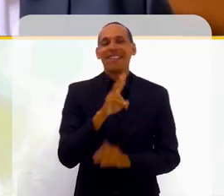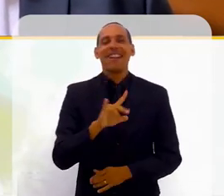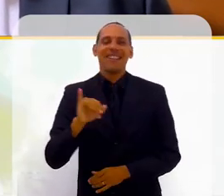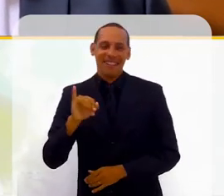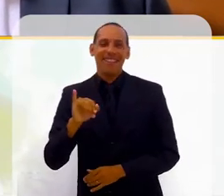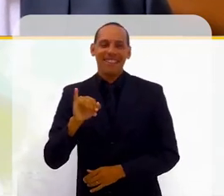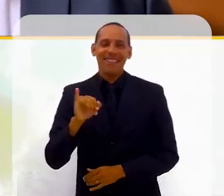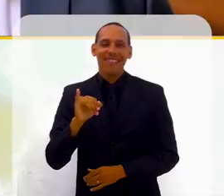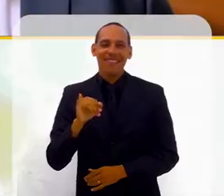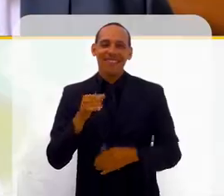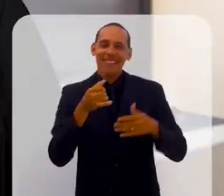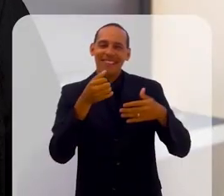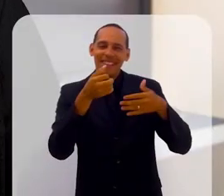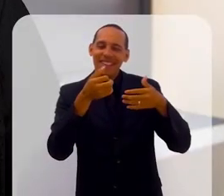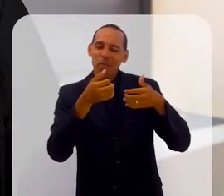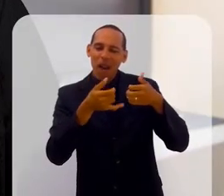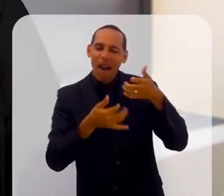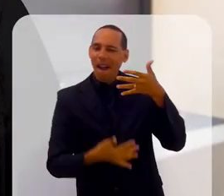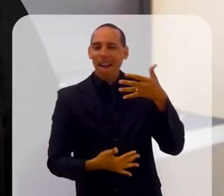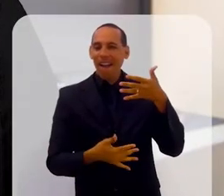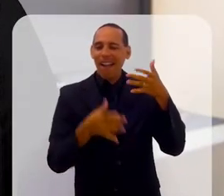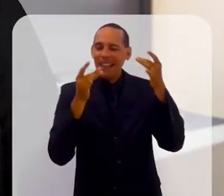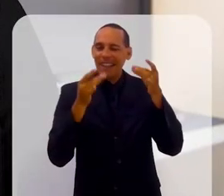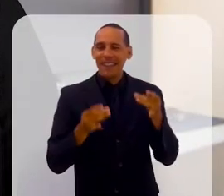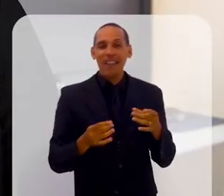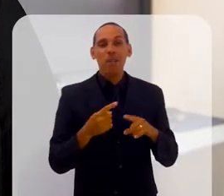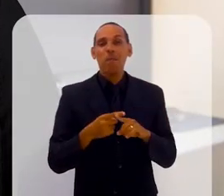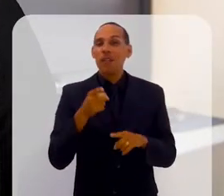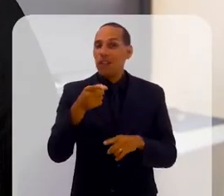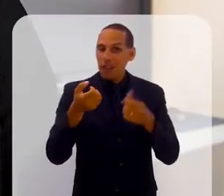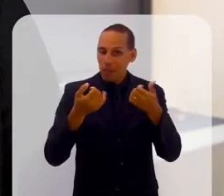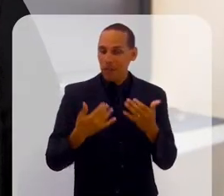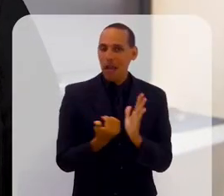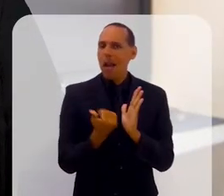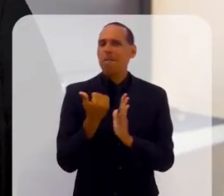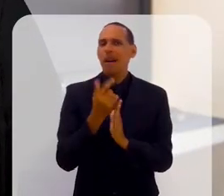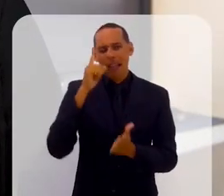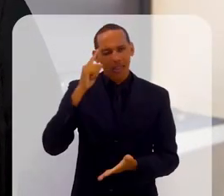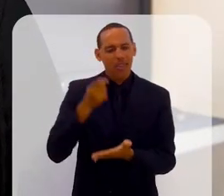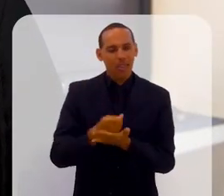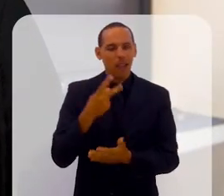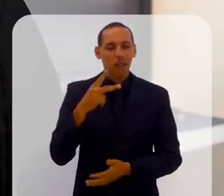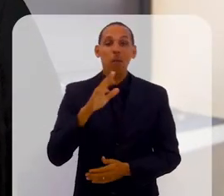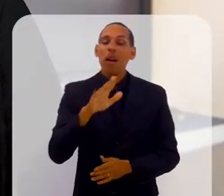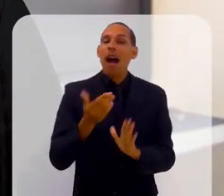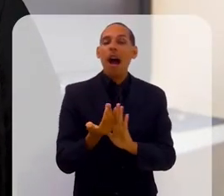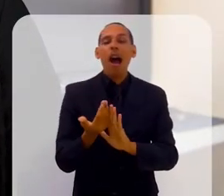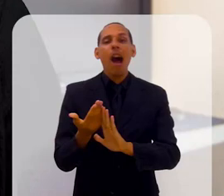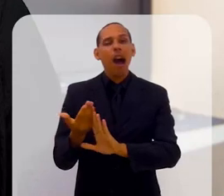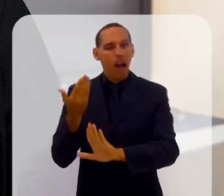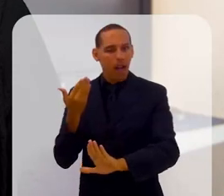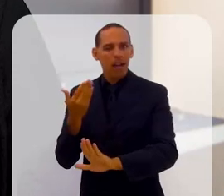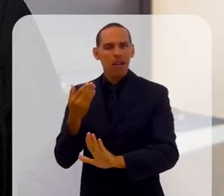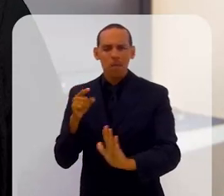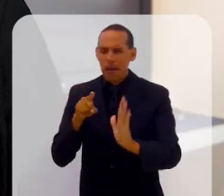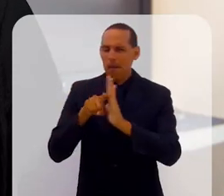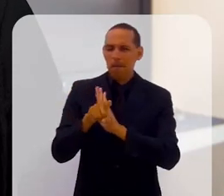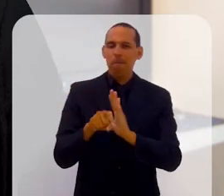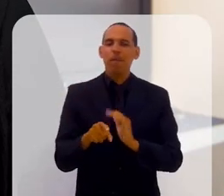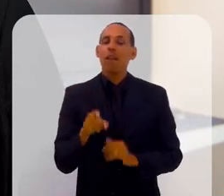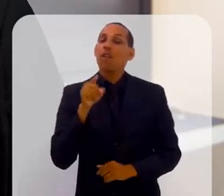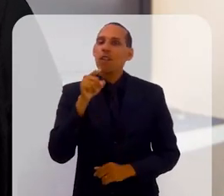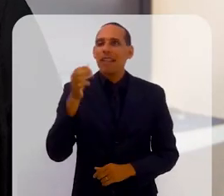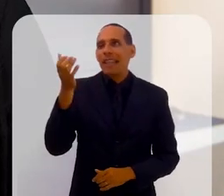A gente vai entrar mais nesse assunto, porque eu quero saber como é que foi essa decisão. Mas antes, queria te perguntar, qual frase